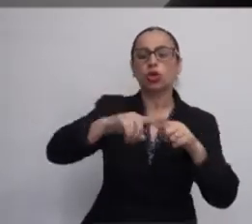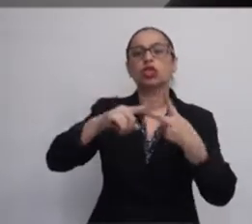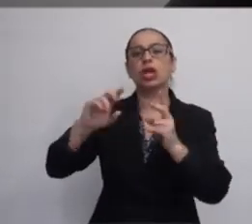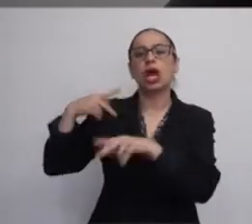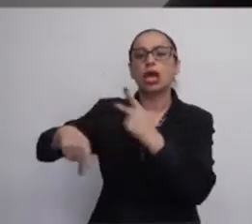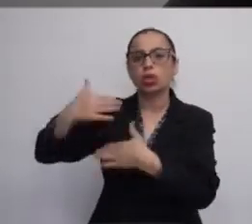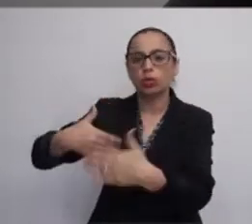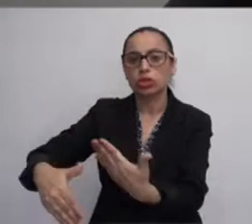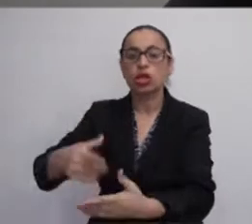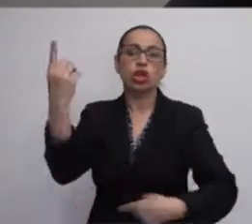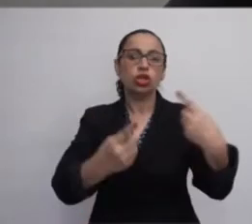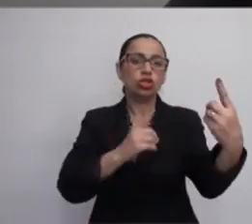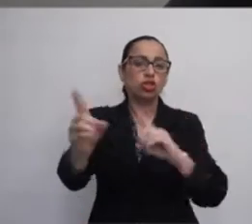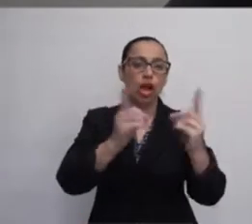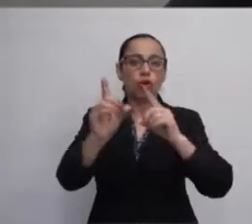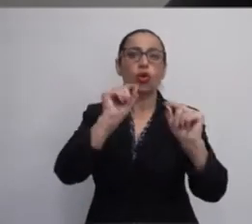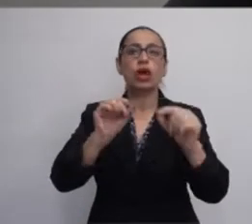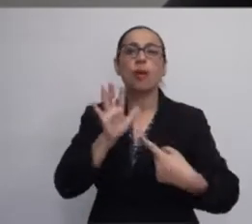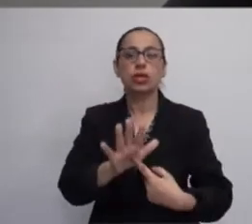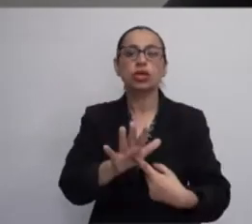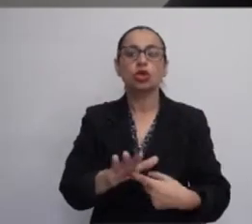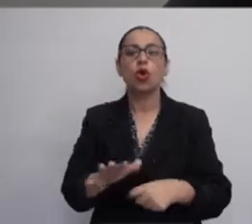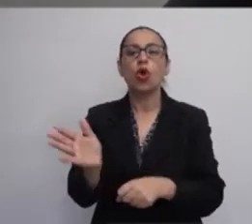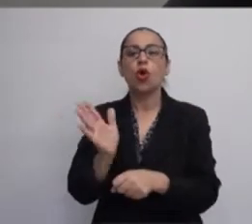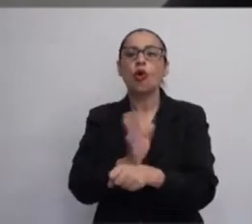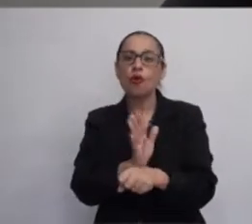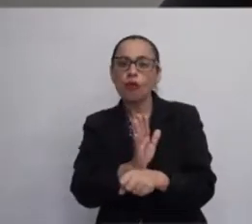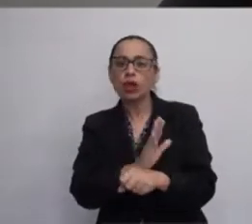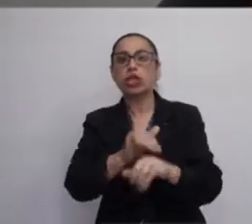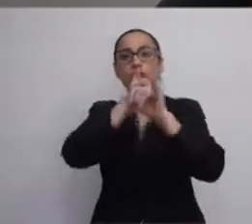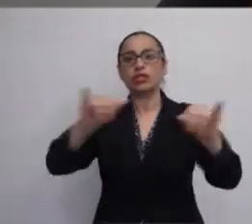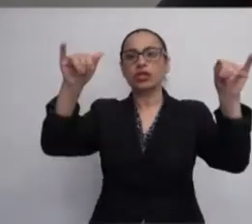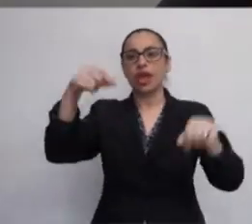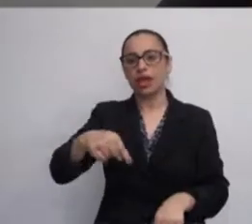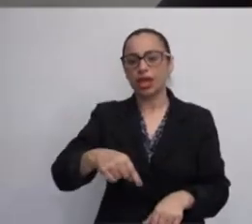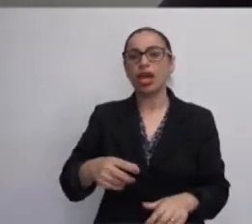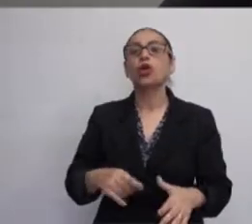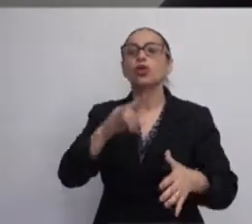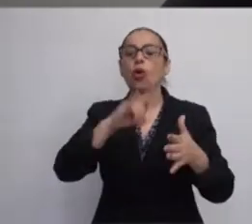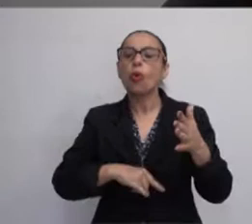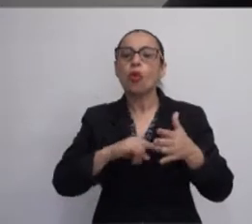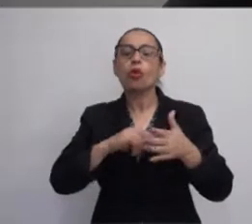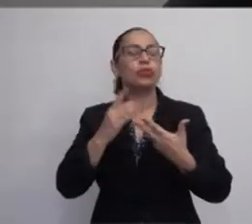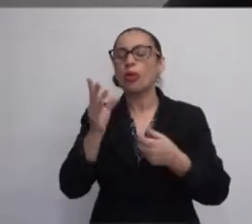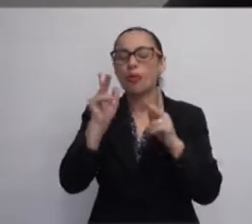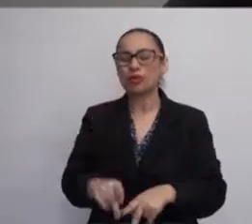em diálogo com o que se apresentou no vídeo, anuncia aqui, do documentarista Marcelo Reis.